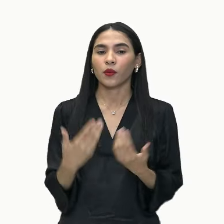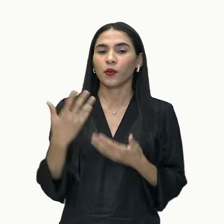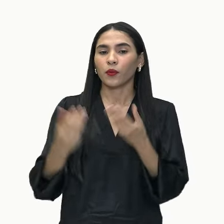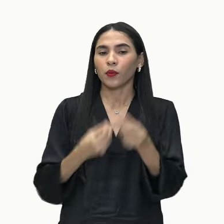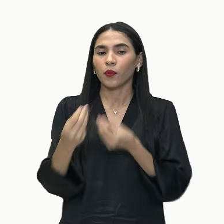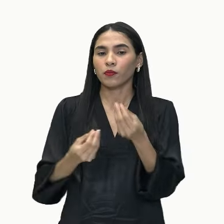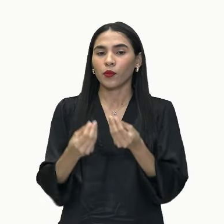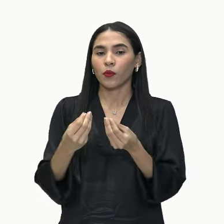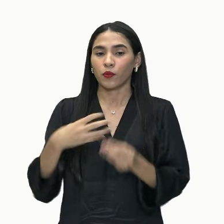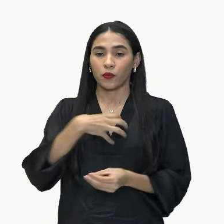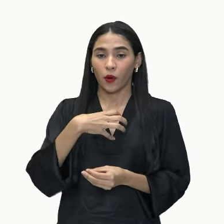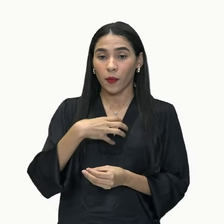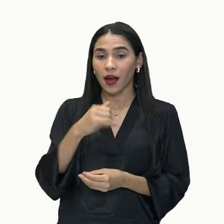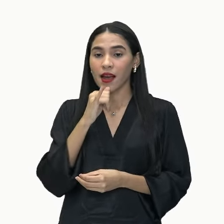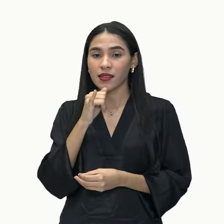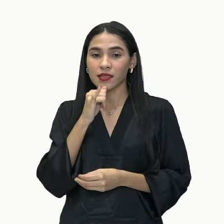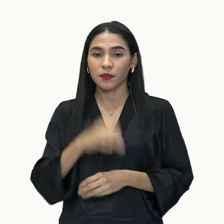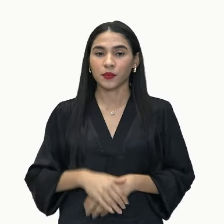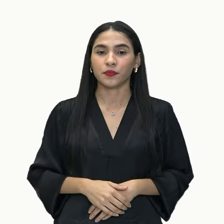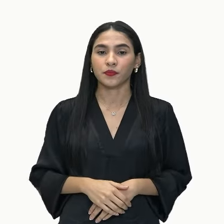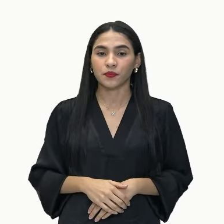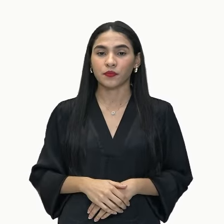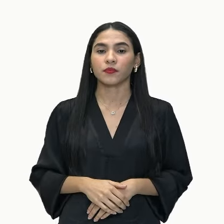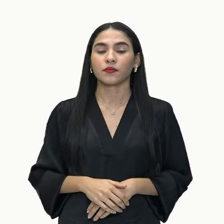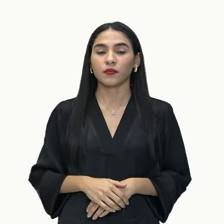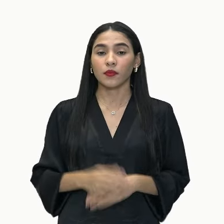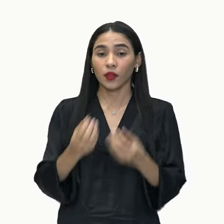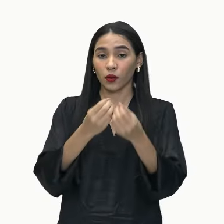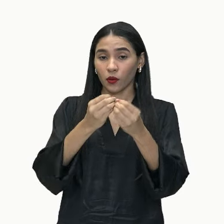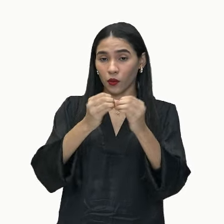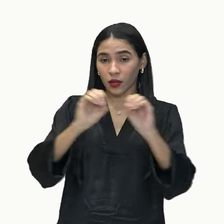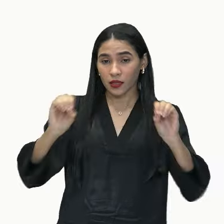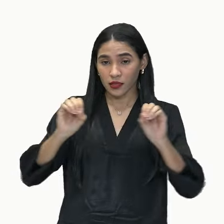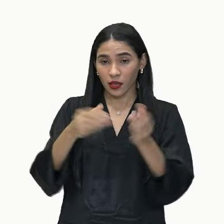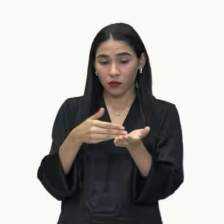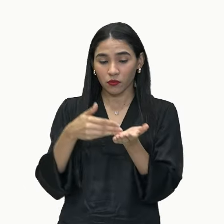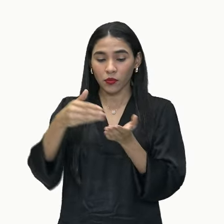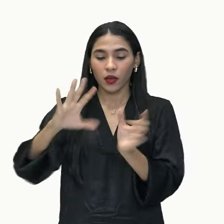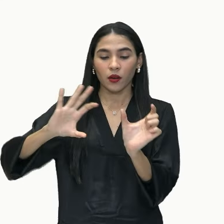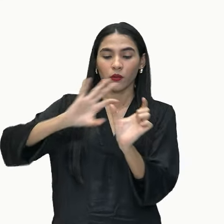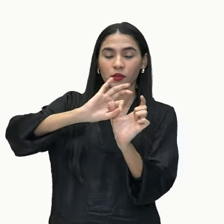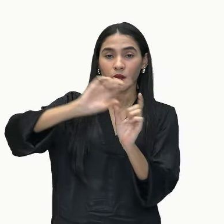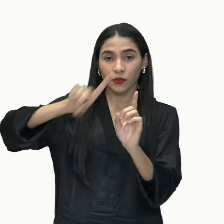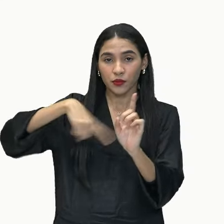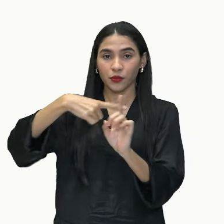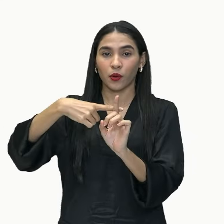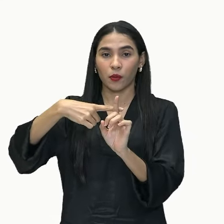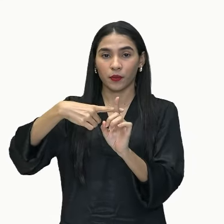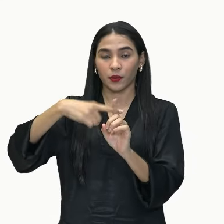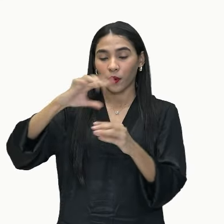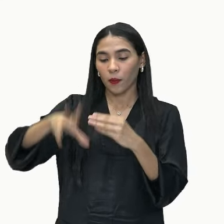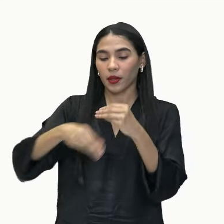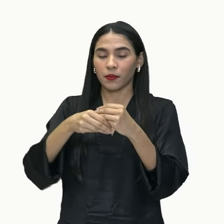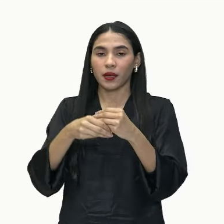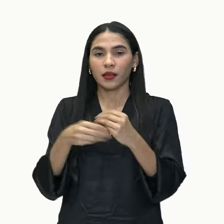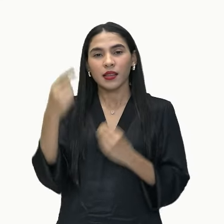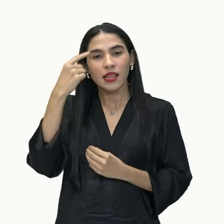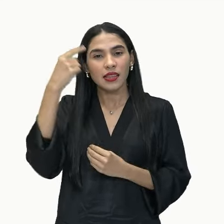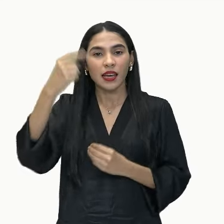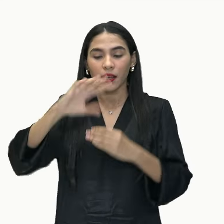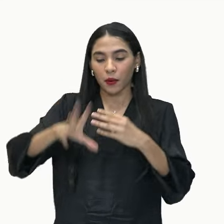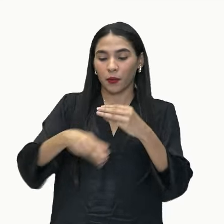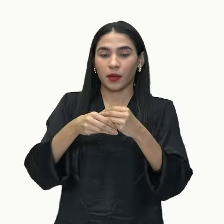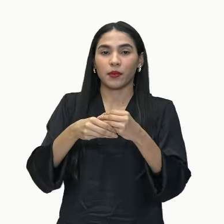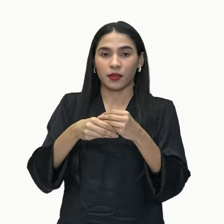são esses? Podem ser orações que são iniciadas por conjunções aditivas, que traz a ideia de adição,